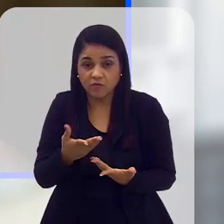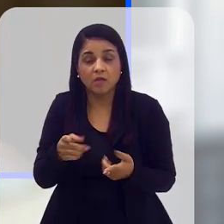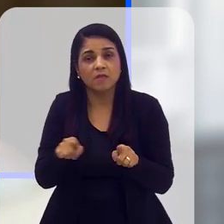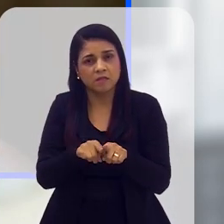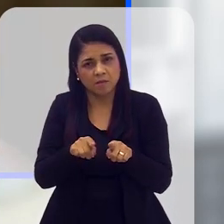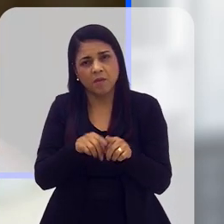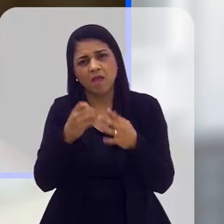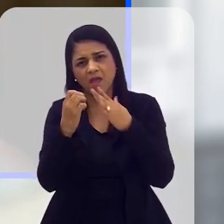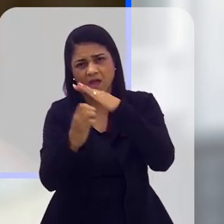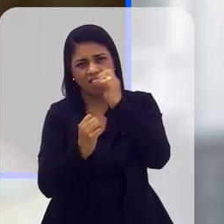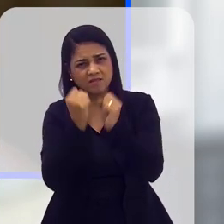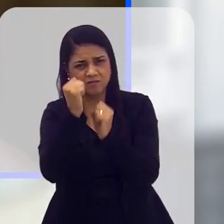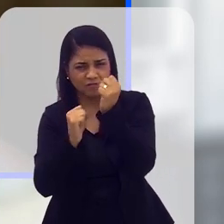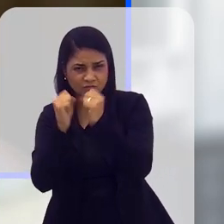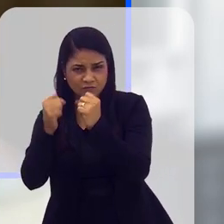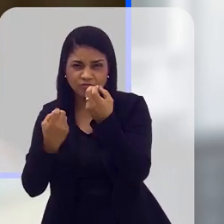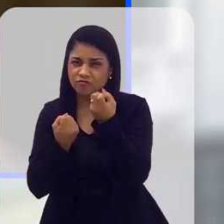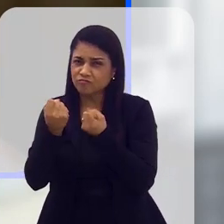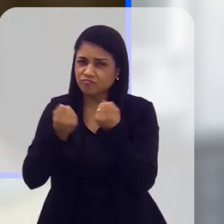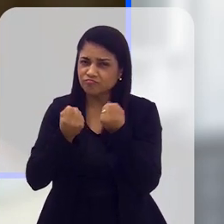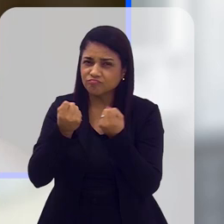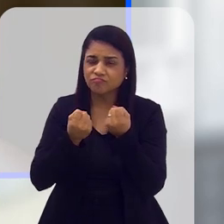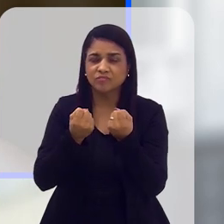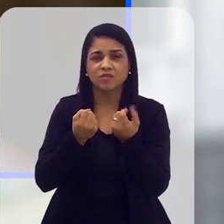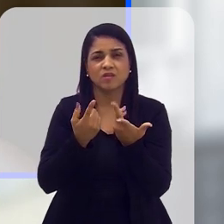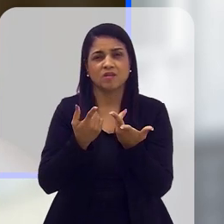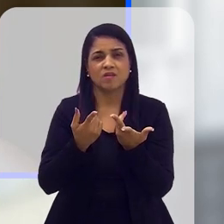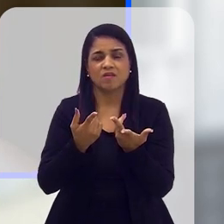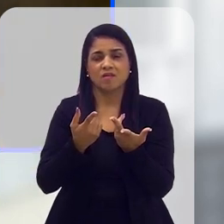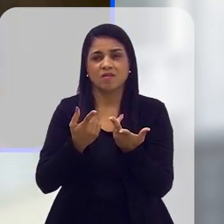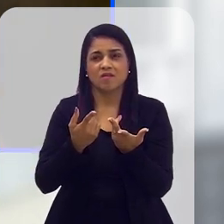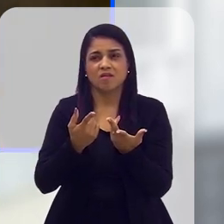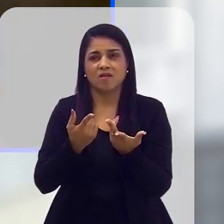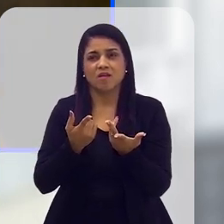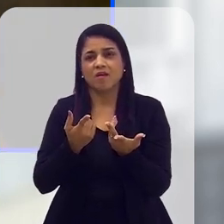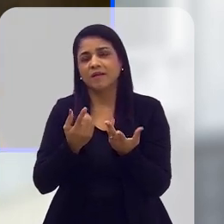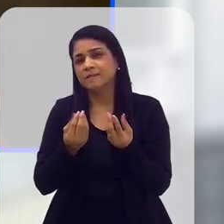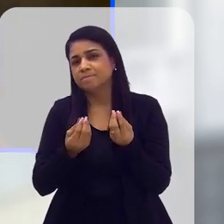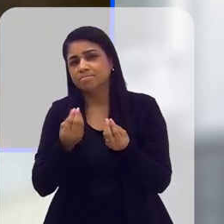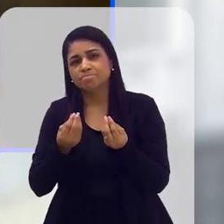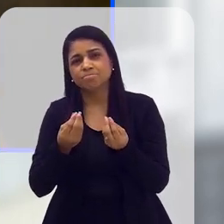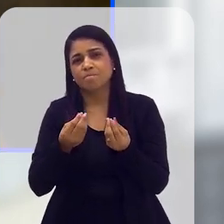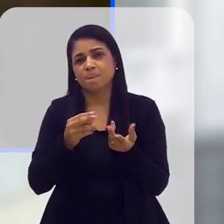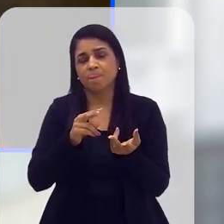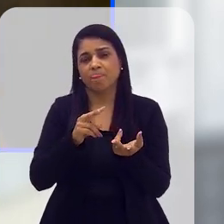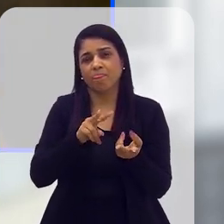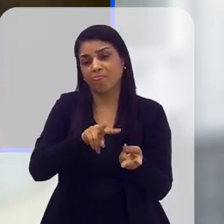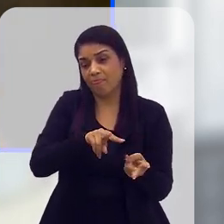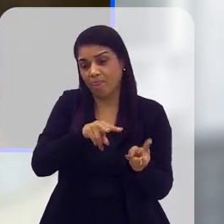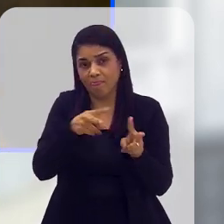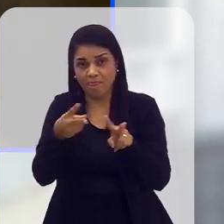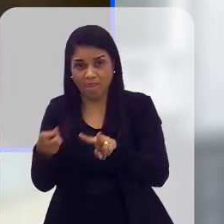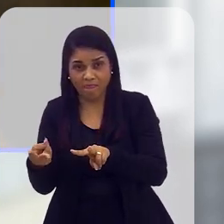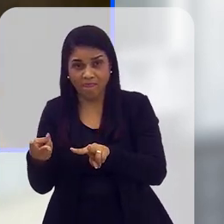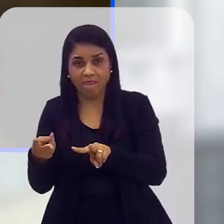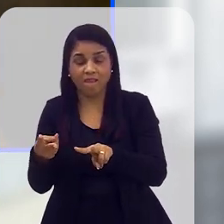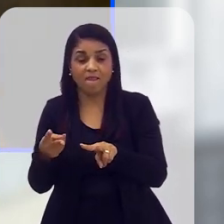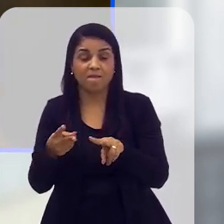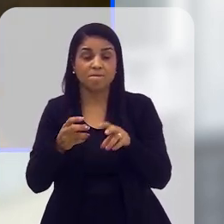indústria automobilística também, o lobby foi muito grande para a troca da mobilidade